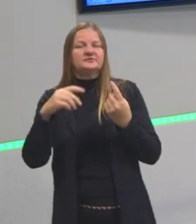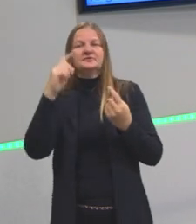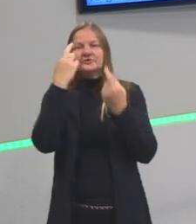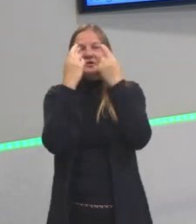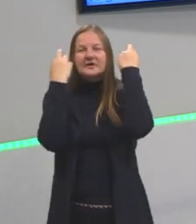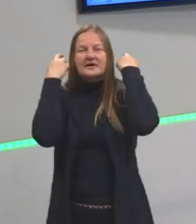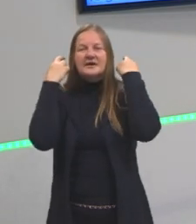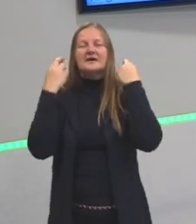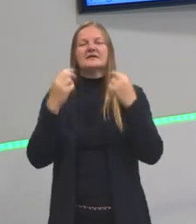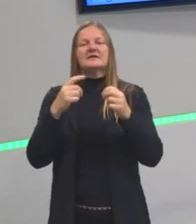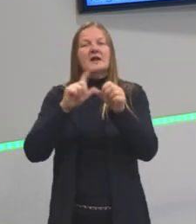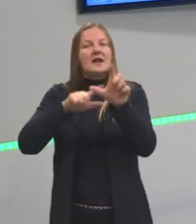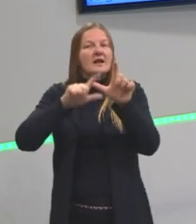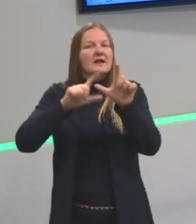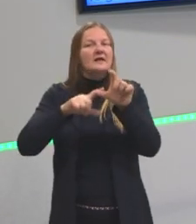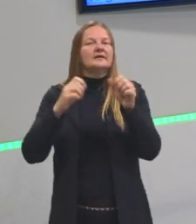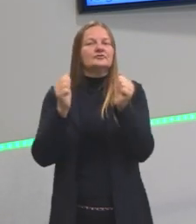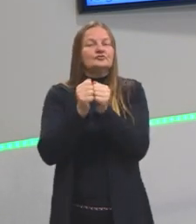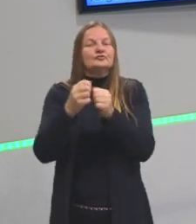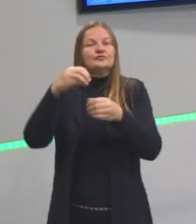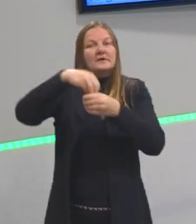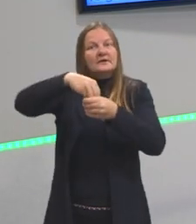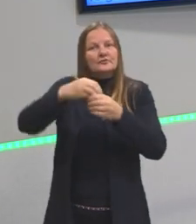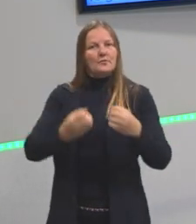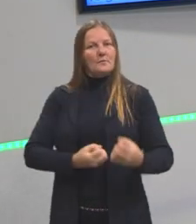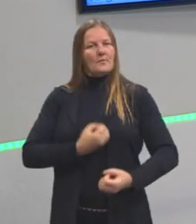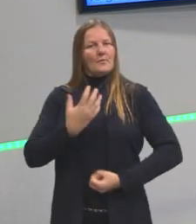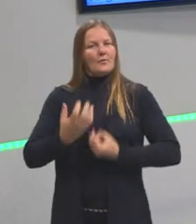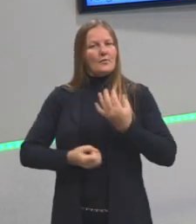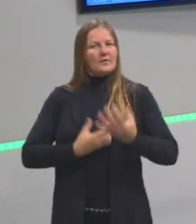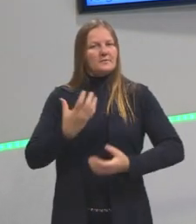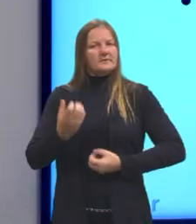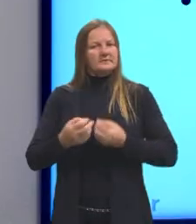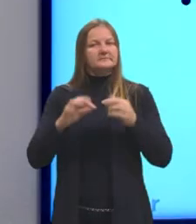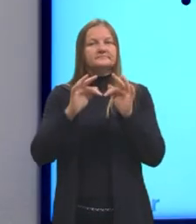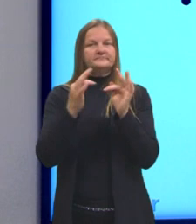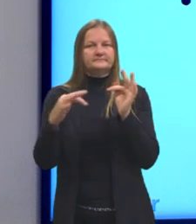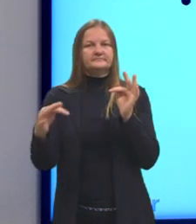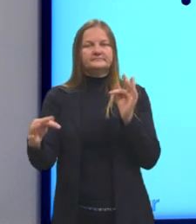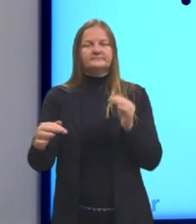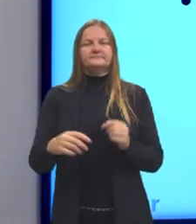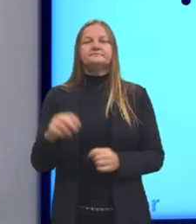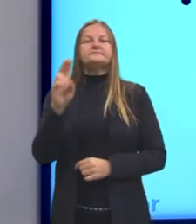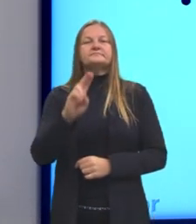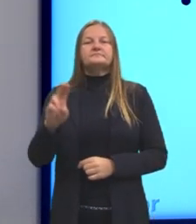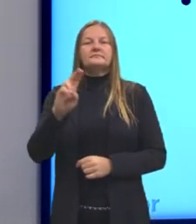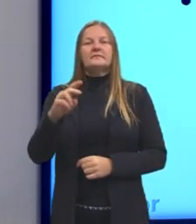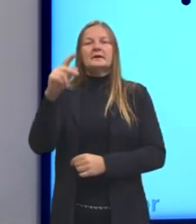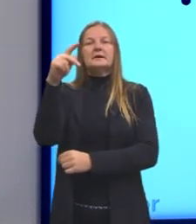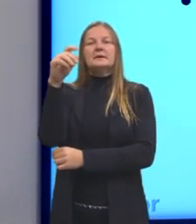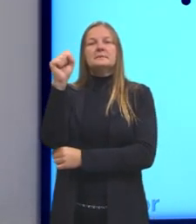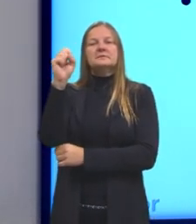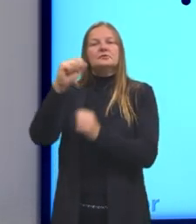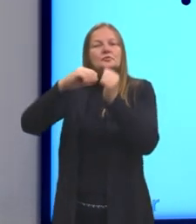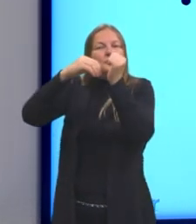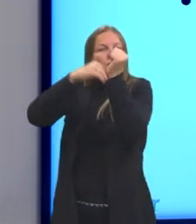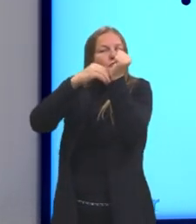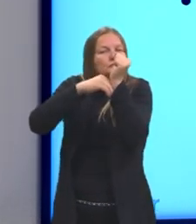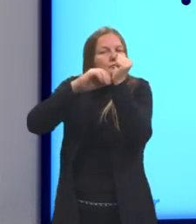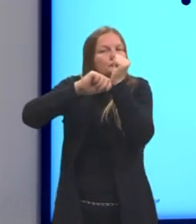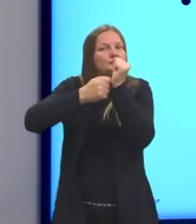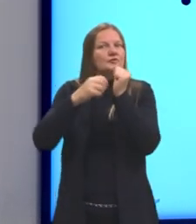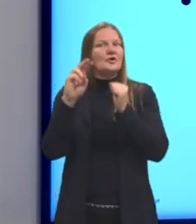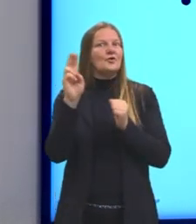meio dos poemas arcades. Utilização de pseudônimos. Pseudônimos são aqueles